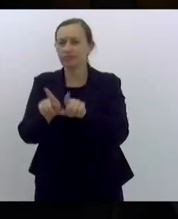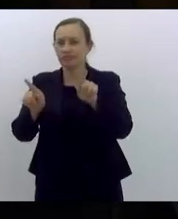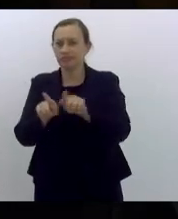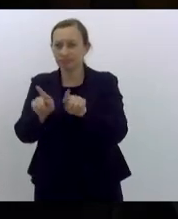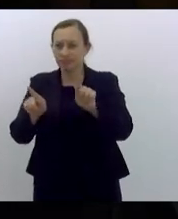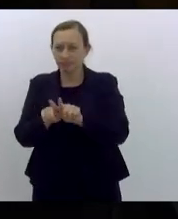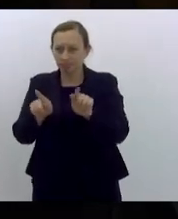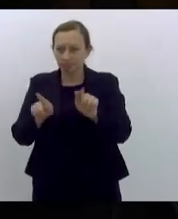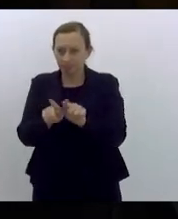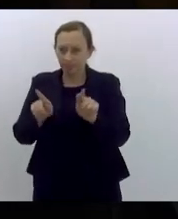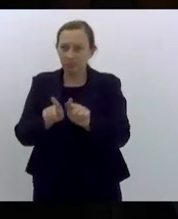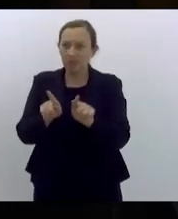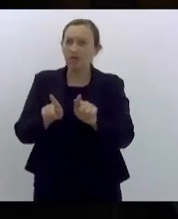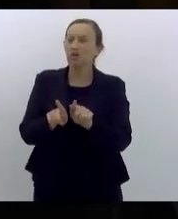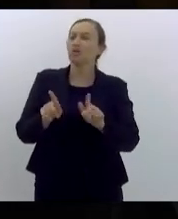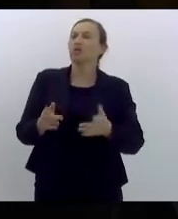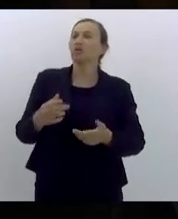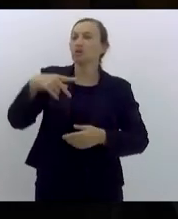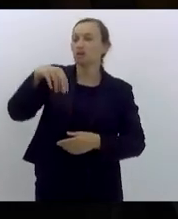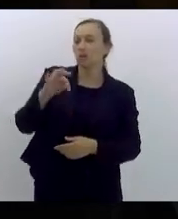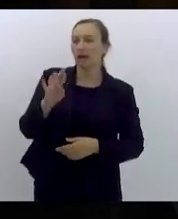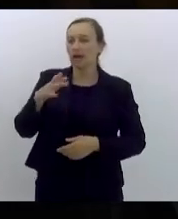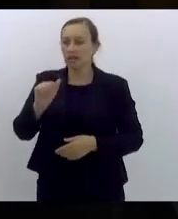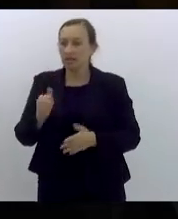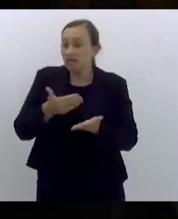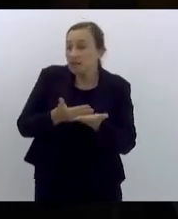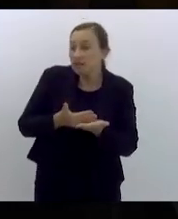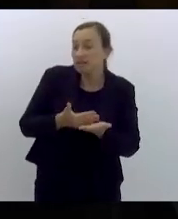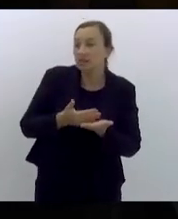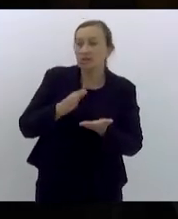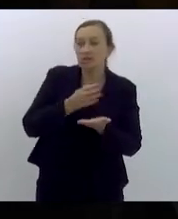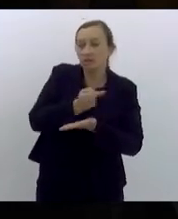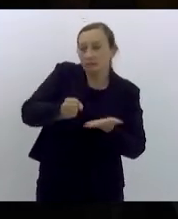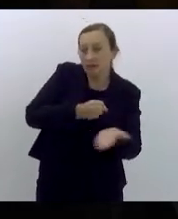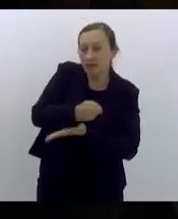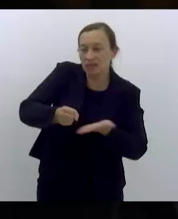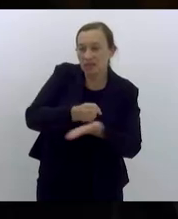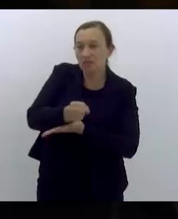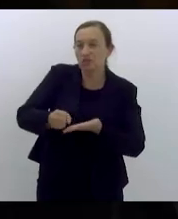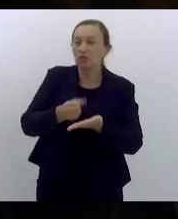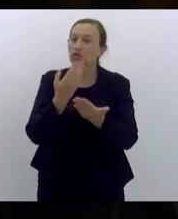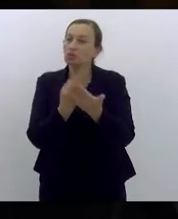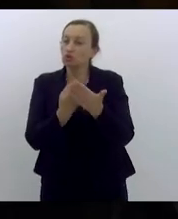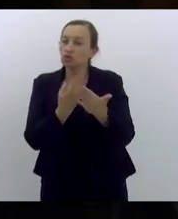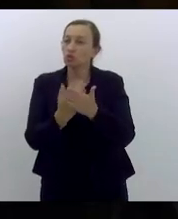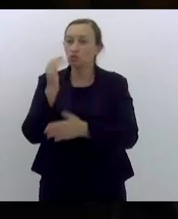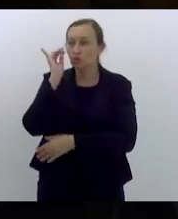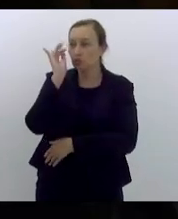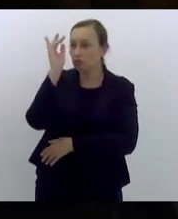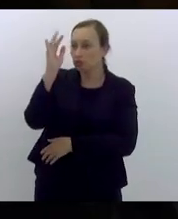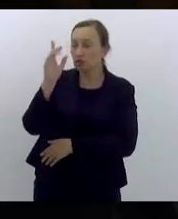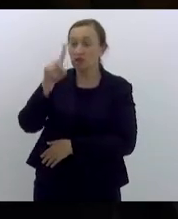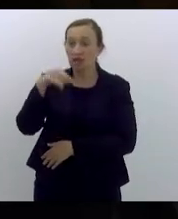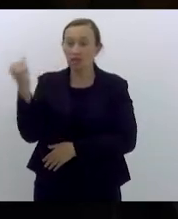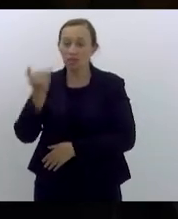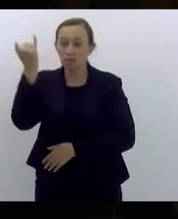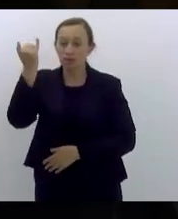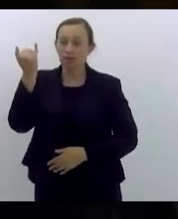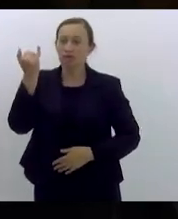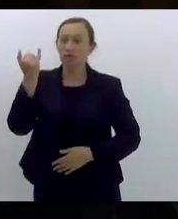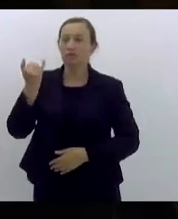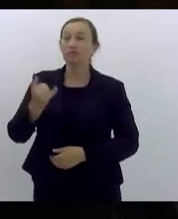fosse ainda assim normativa que tivesse princípios baseados nos estudos filológicos o que é tão importante para